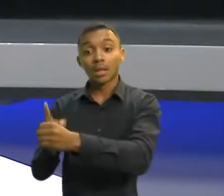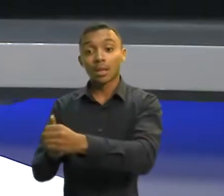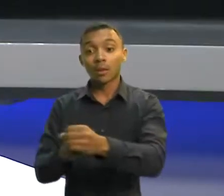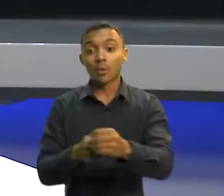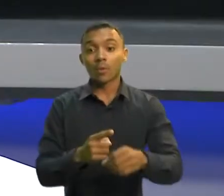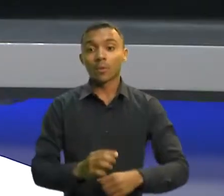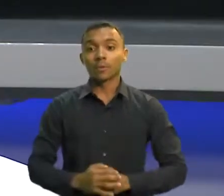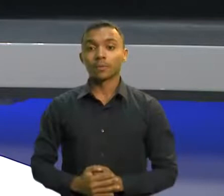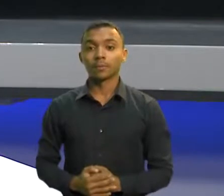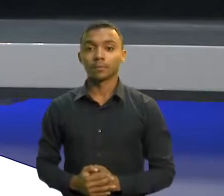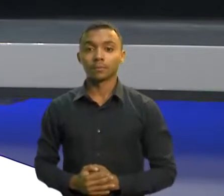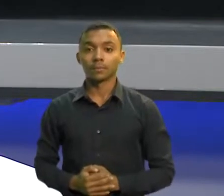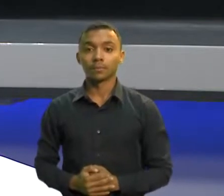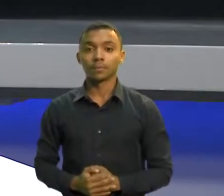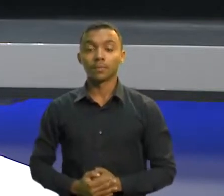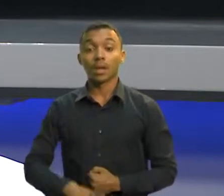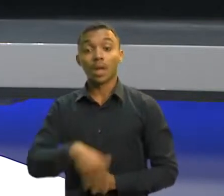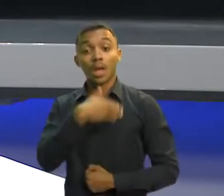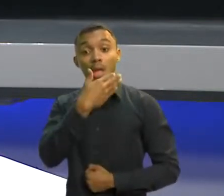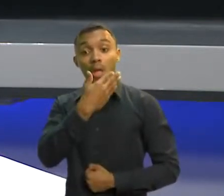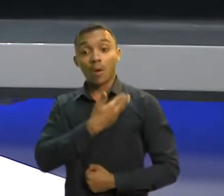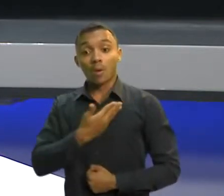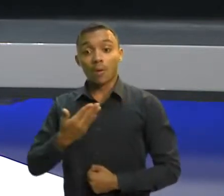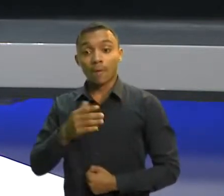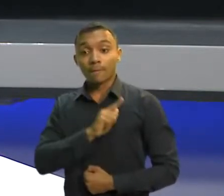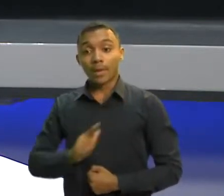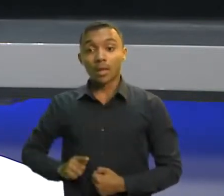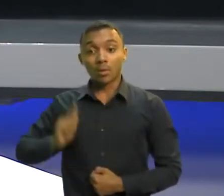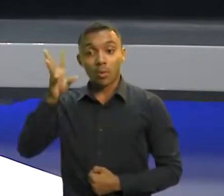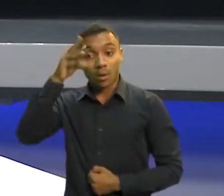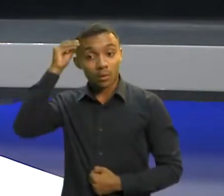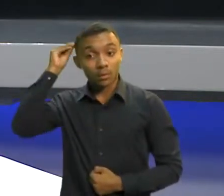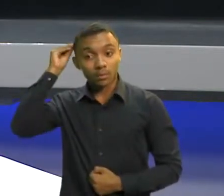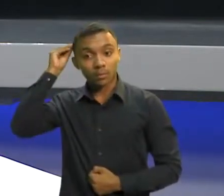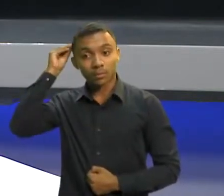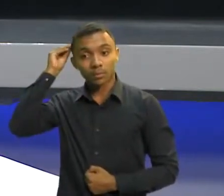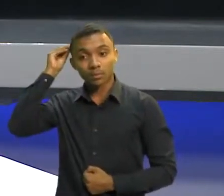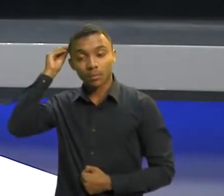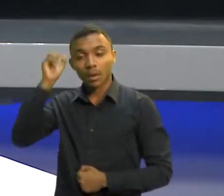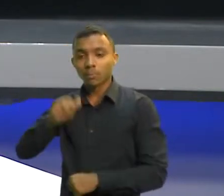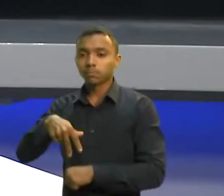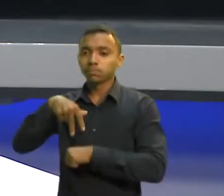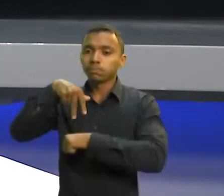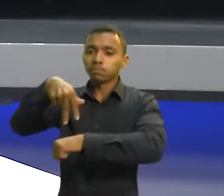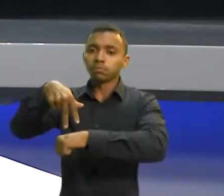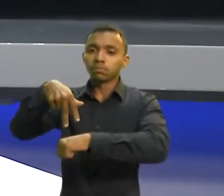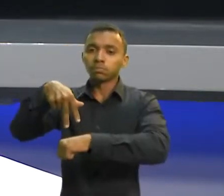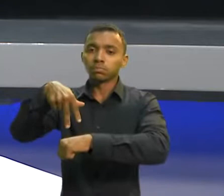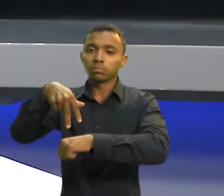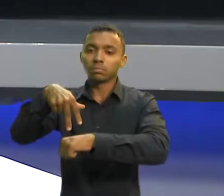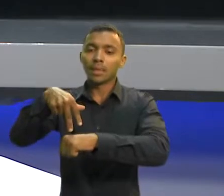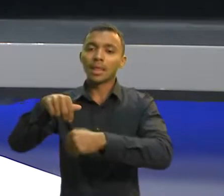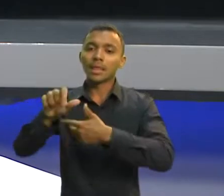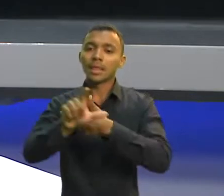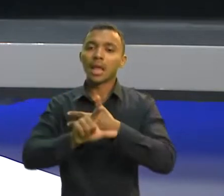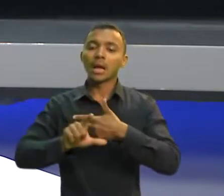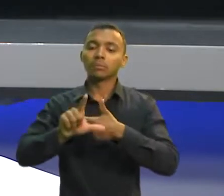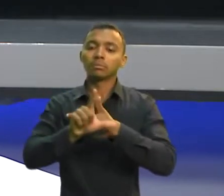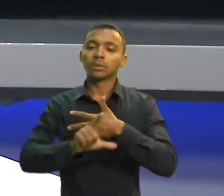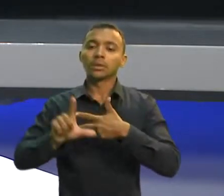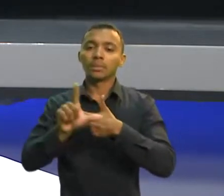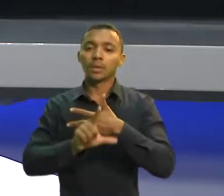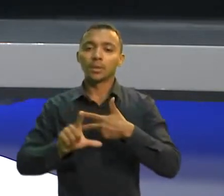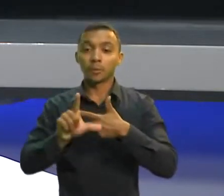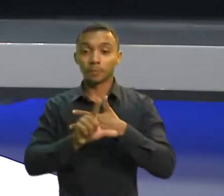O governador Camilo Santana participou da abertura dos trabalhos da Casa Legislativa. Camilo Santana